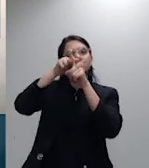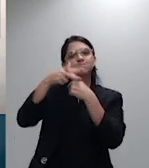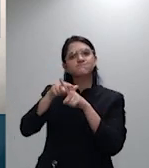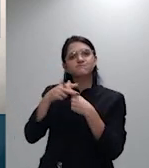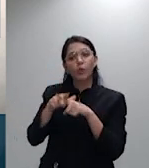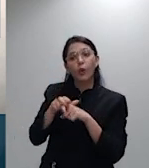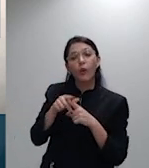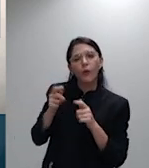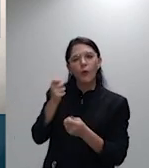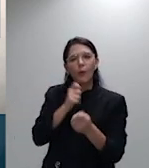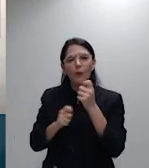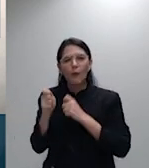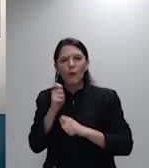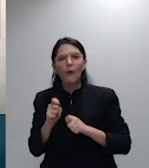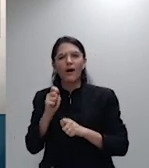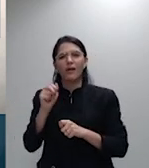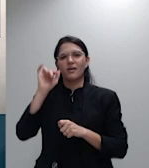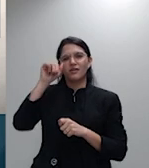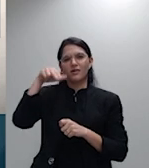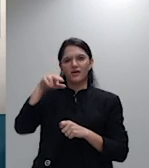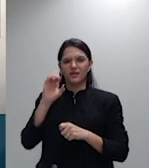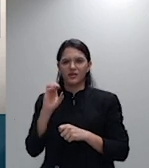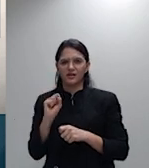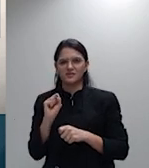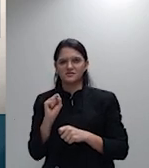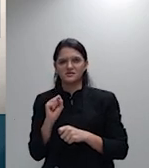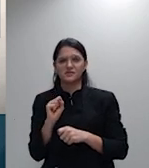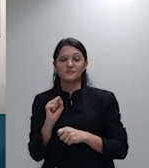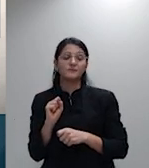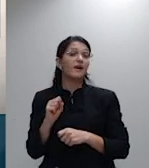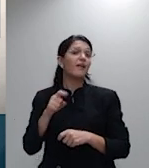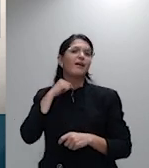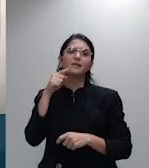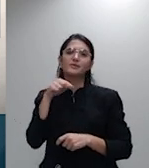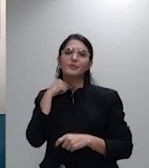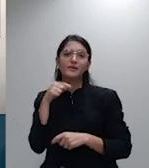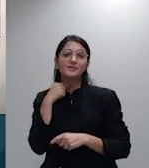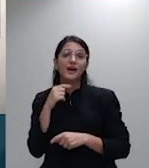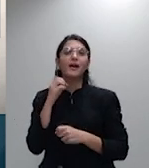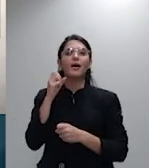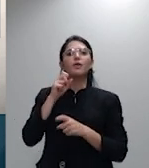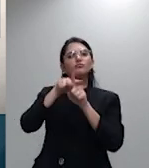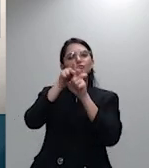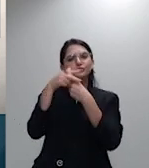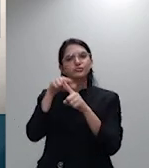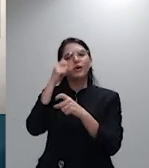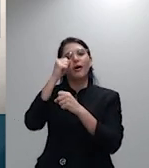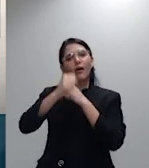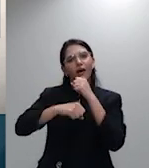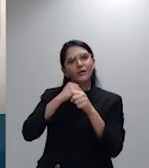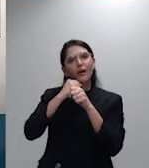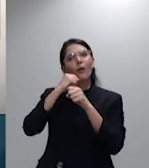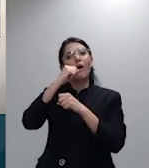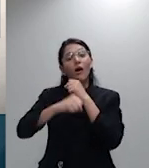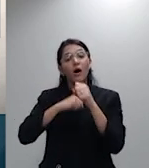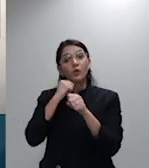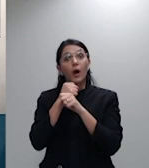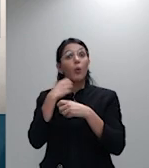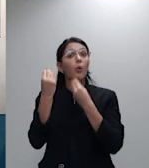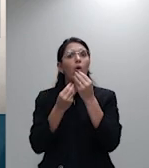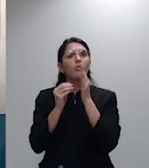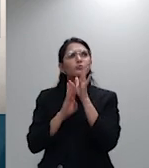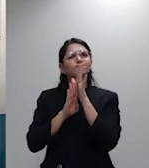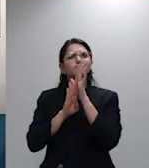sistematicamente reajustes anuais muito acima dos aplicados pelos contratos individuais no último ano isso ficou